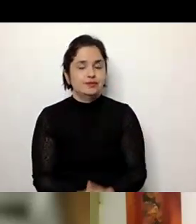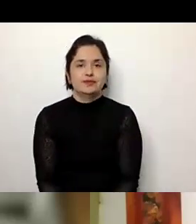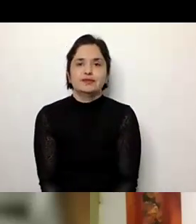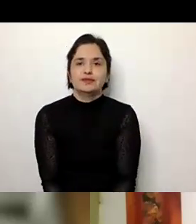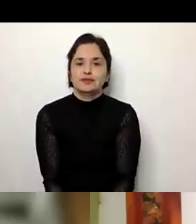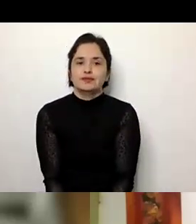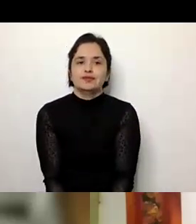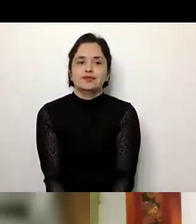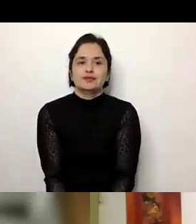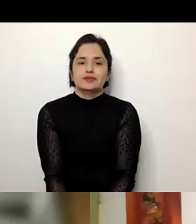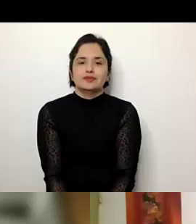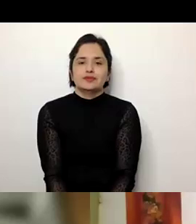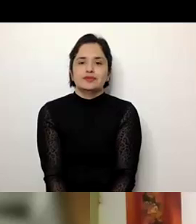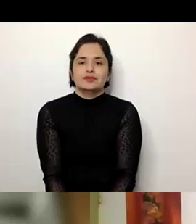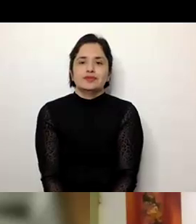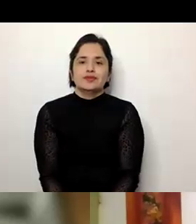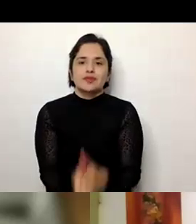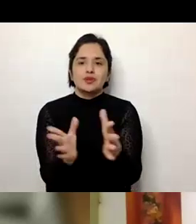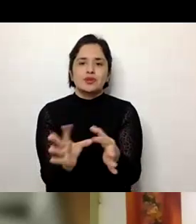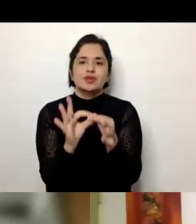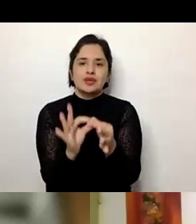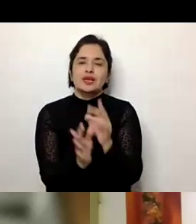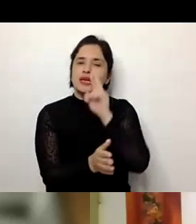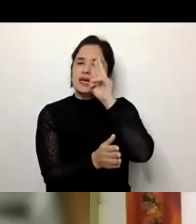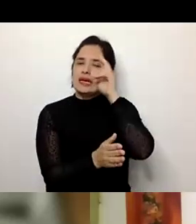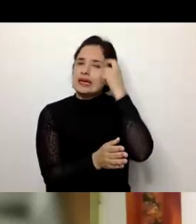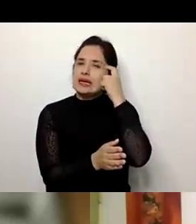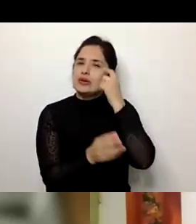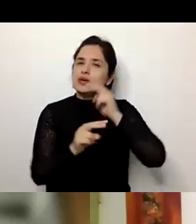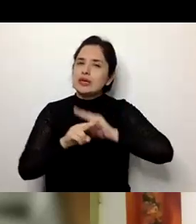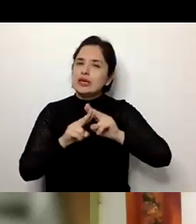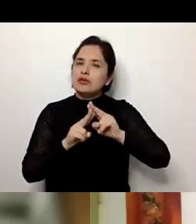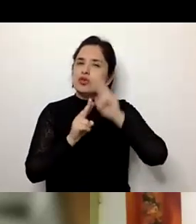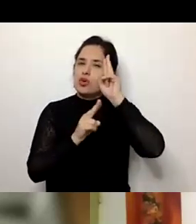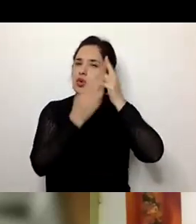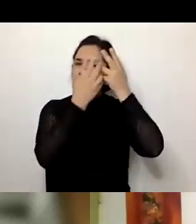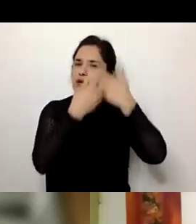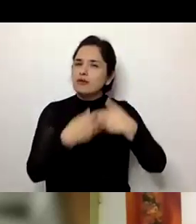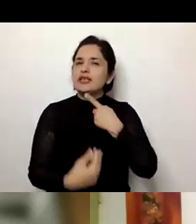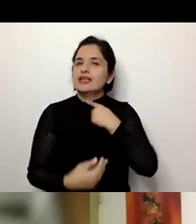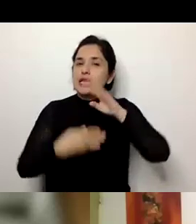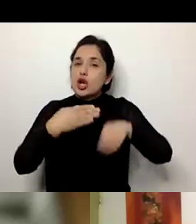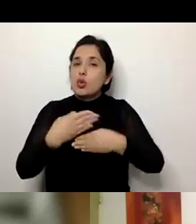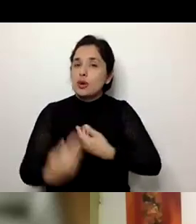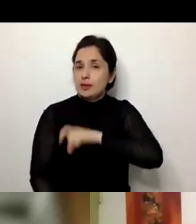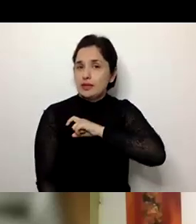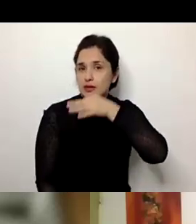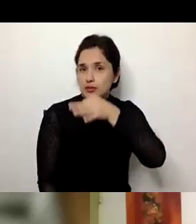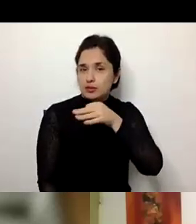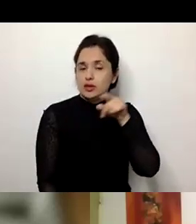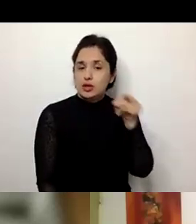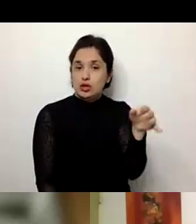Muito obrigada. a ver se consigo porque acho que é uma reflexão muito interessante finalmente para Priscila porque no fundo o